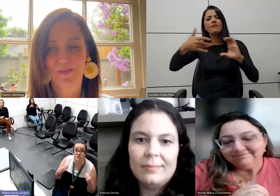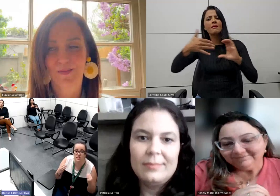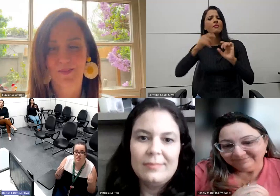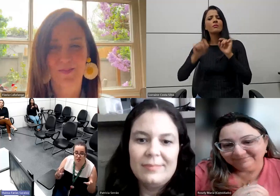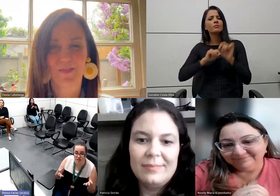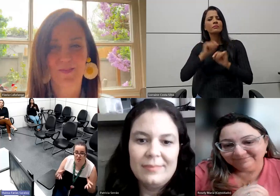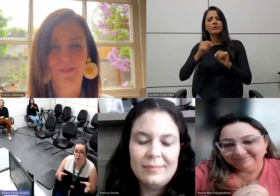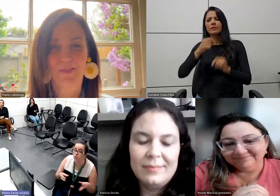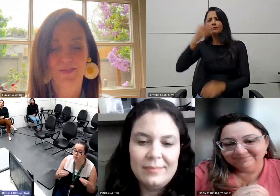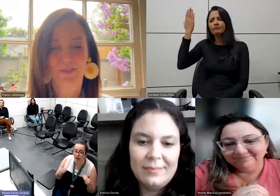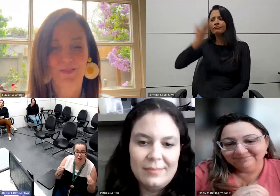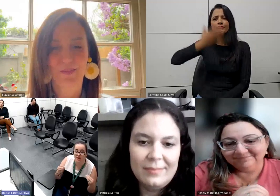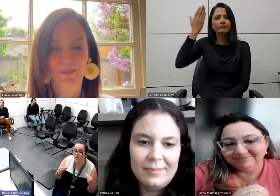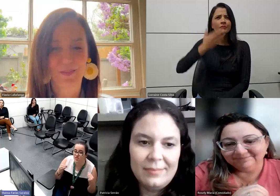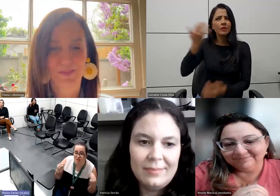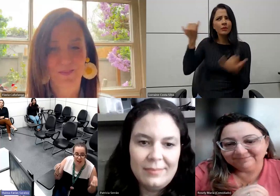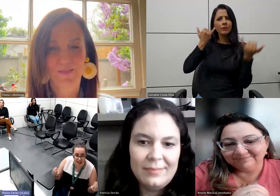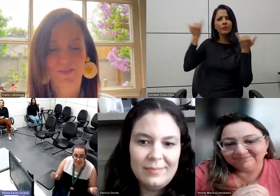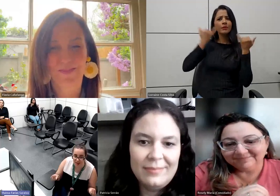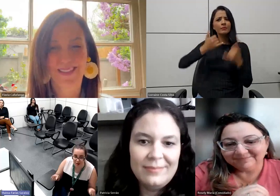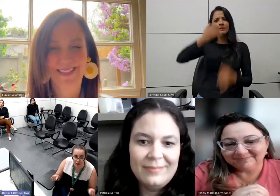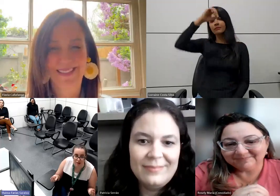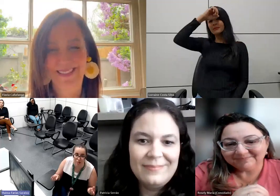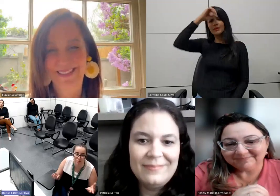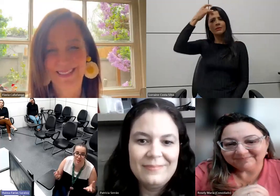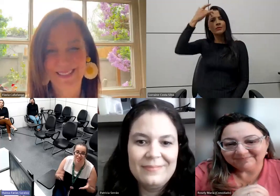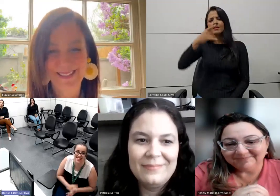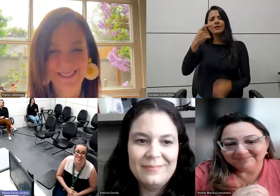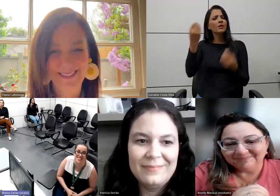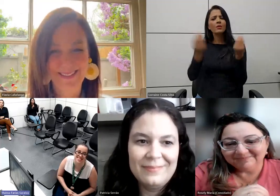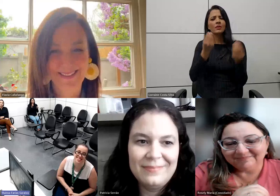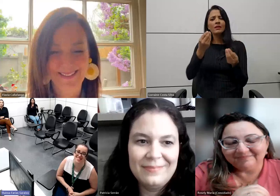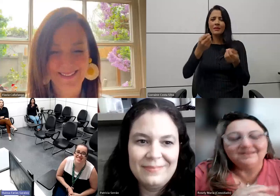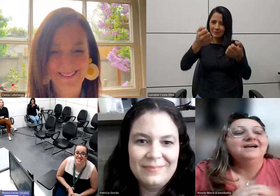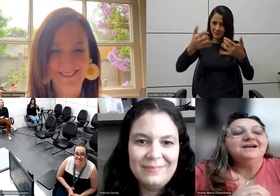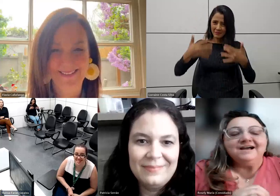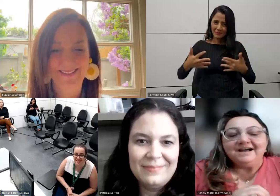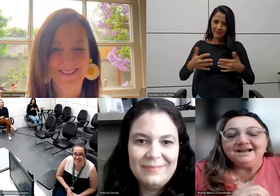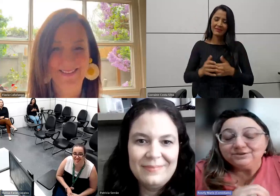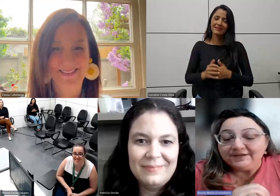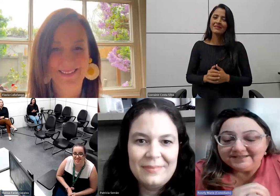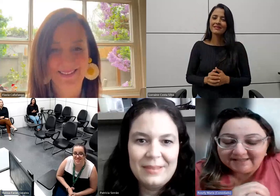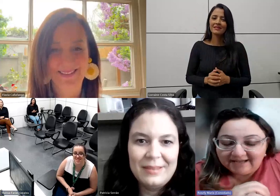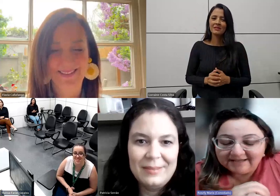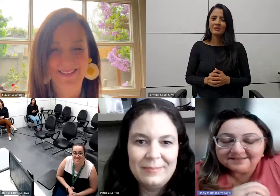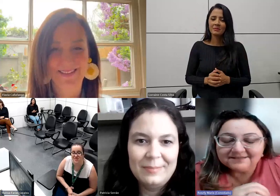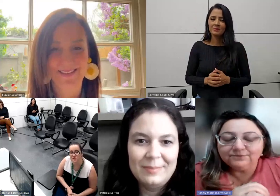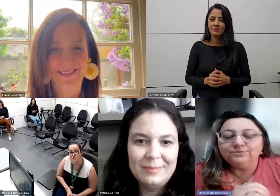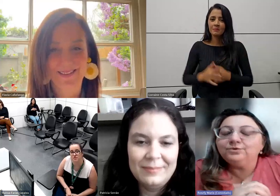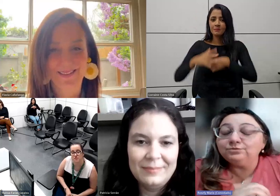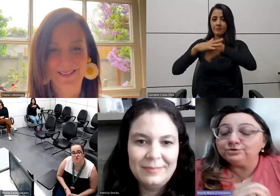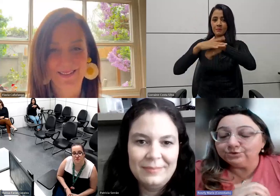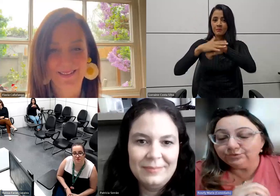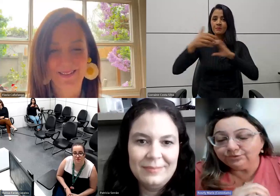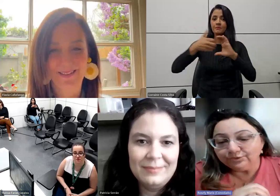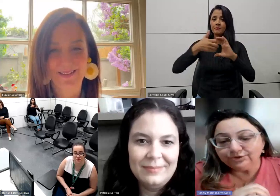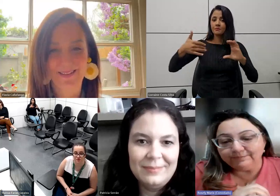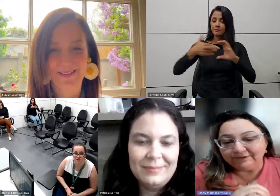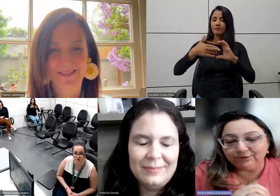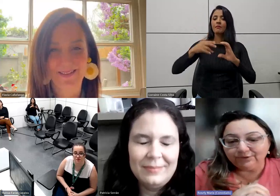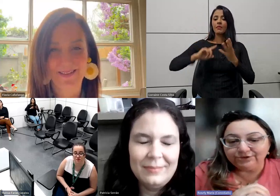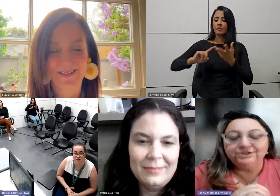essas doenças invisíveis? Eu ouço falar, mas não sei o que são. Conta para mim, Roseli. As doenças raras são um